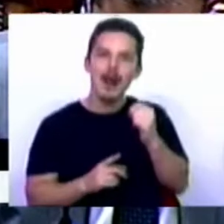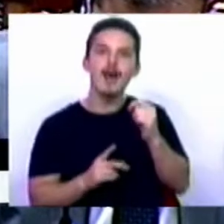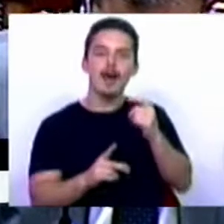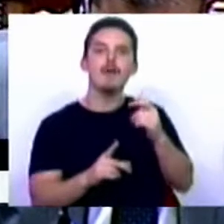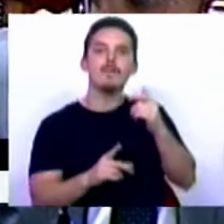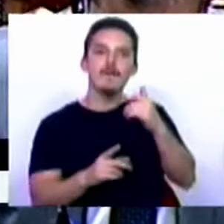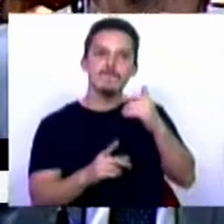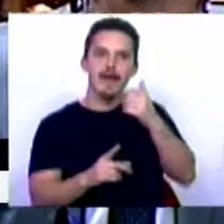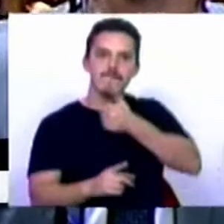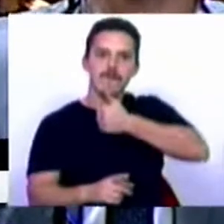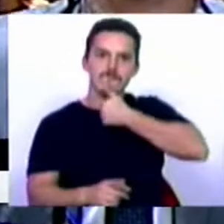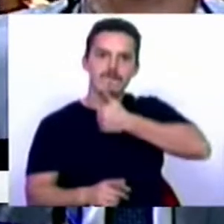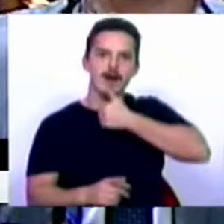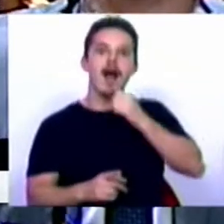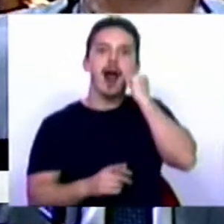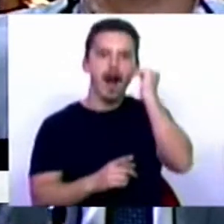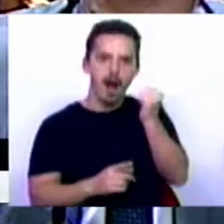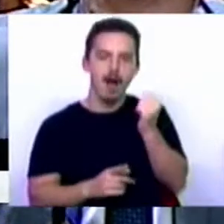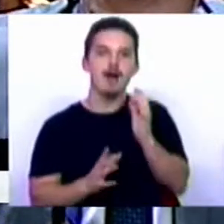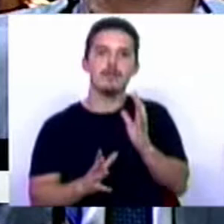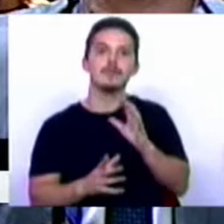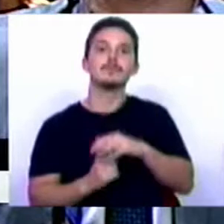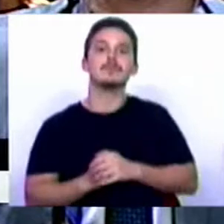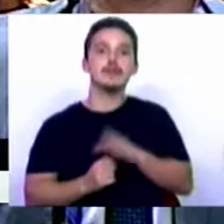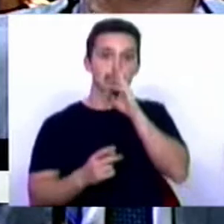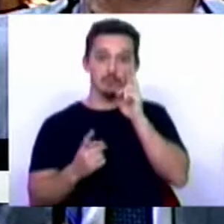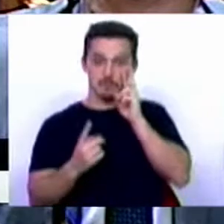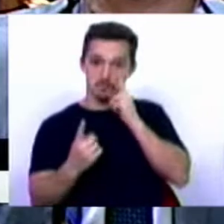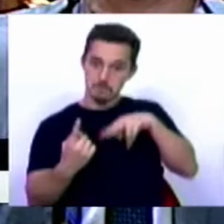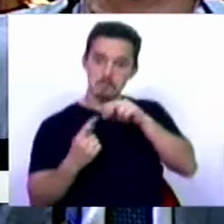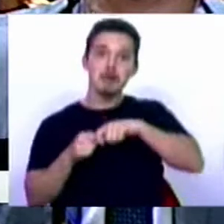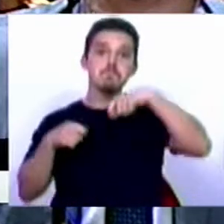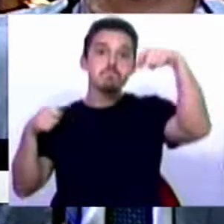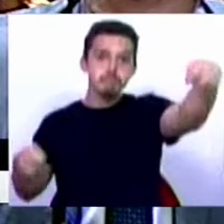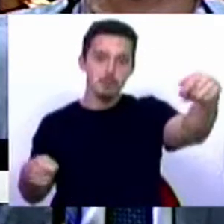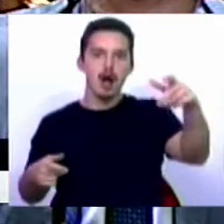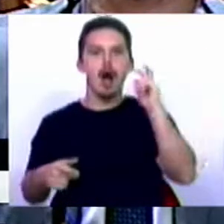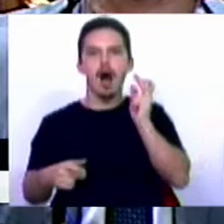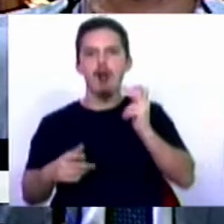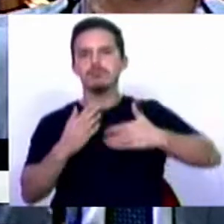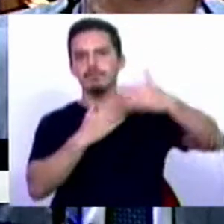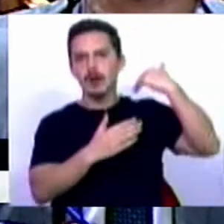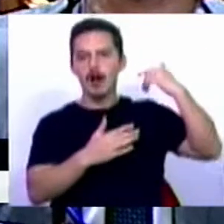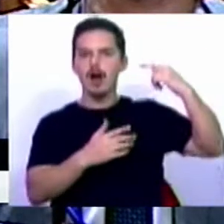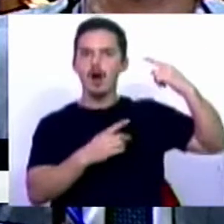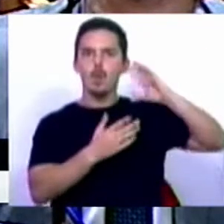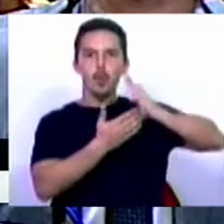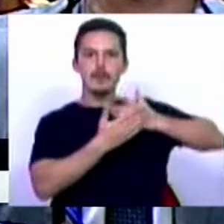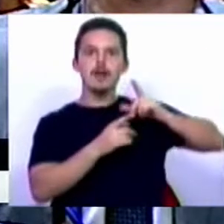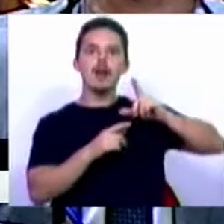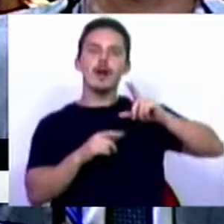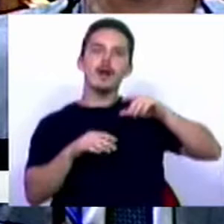violenta e grave. E se quisermos mesmo numa visão de mais longo prazo, os anos da anterior legislatura, entre